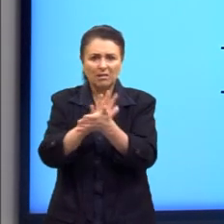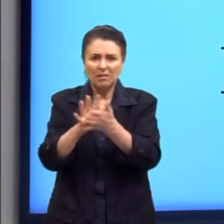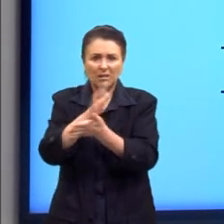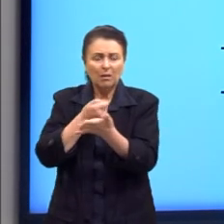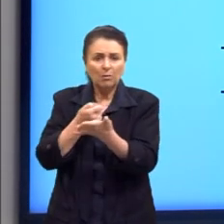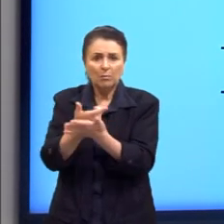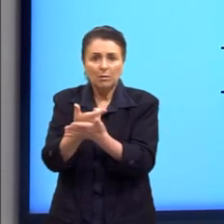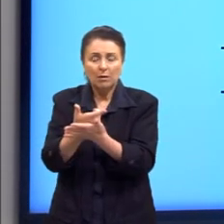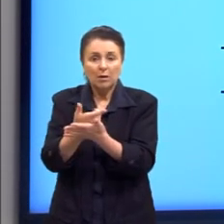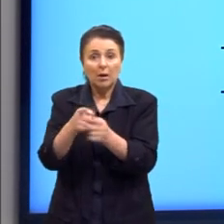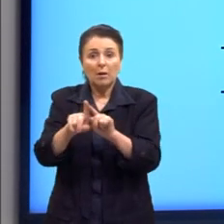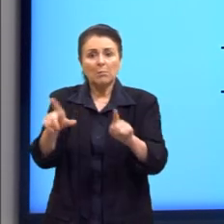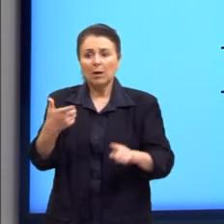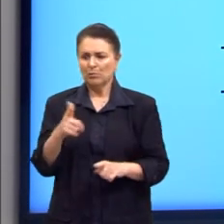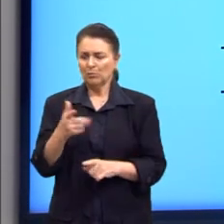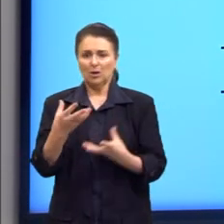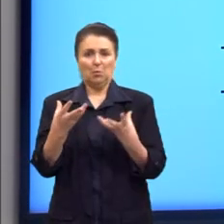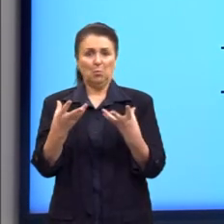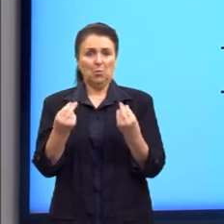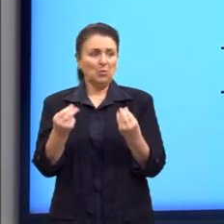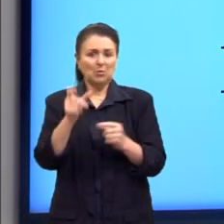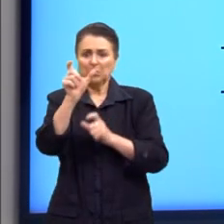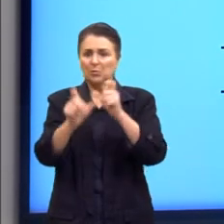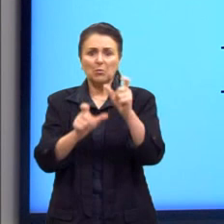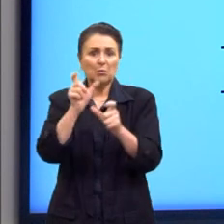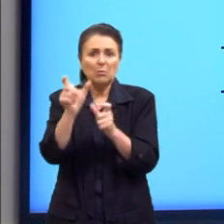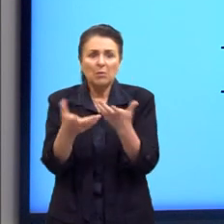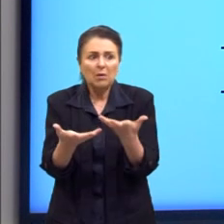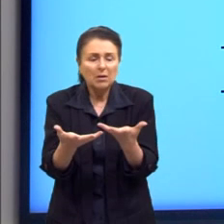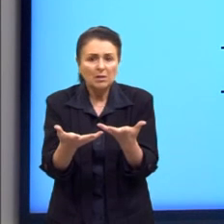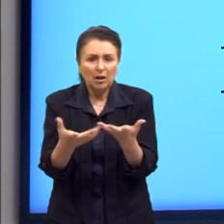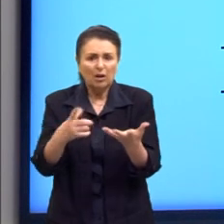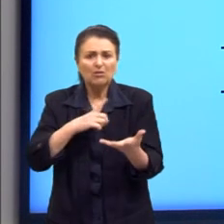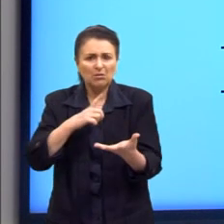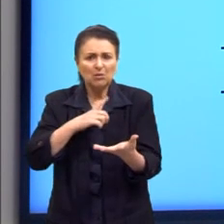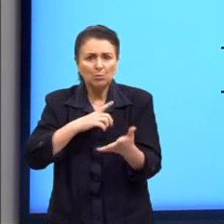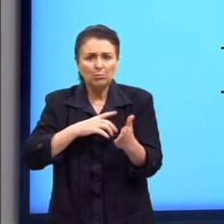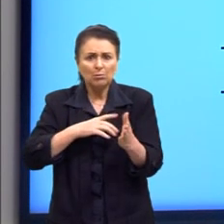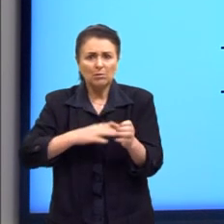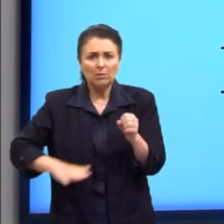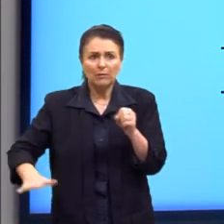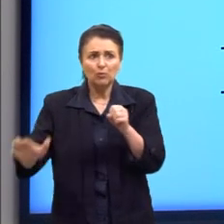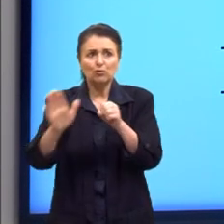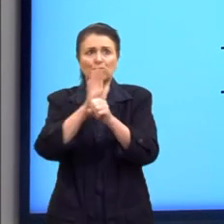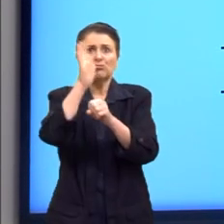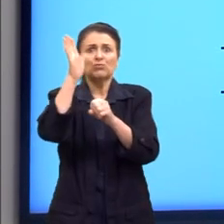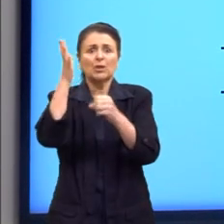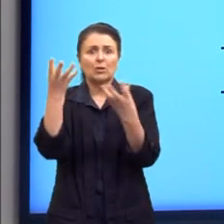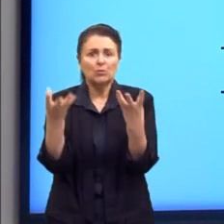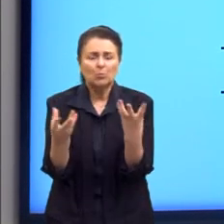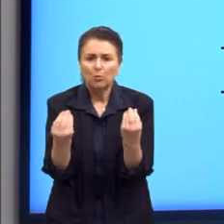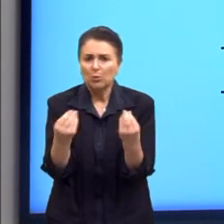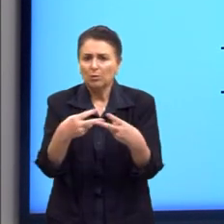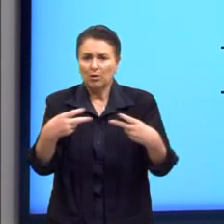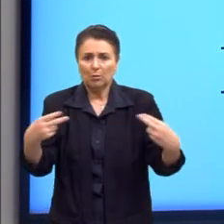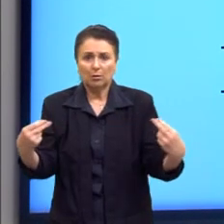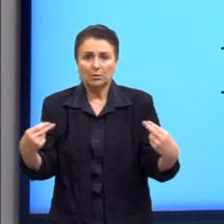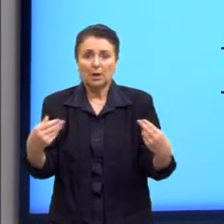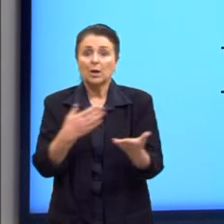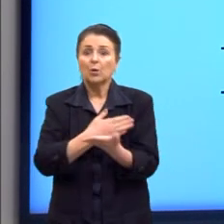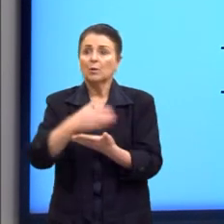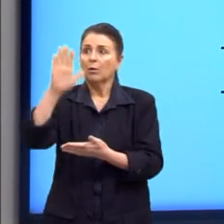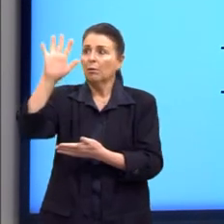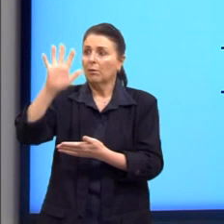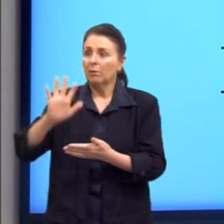mas não tinha tanta gente para comprar isso. Estava acumulando essas mercadorias e desvalorizando